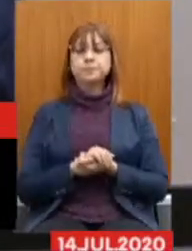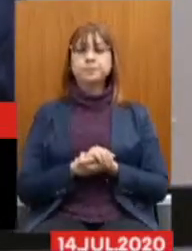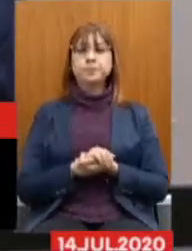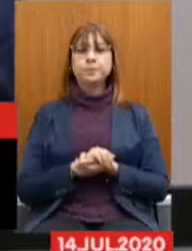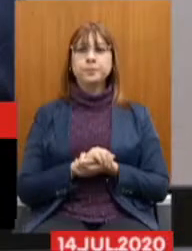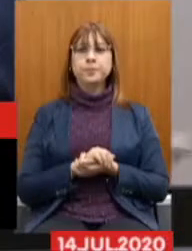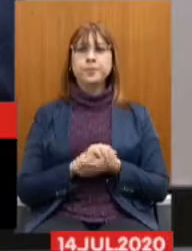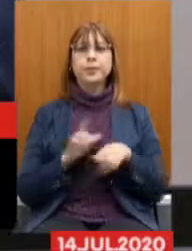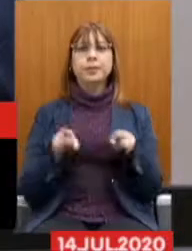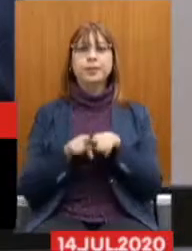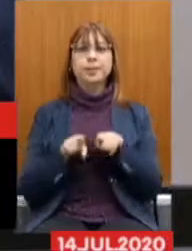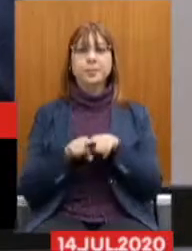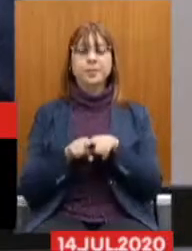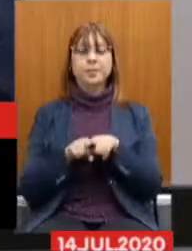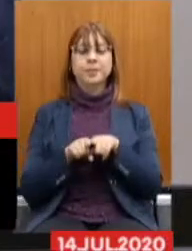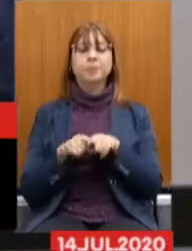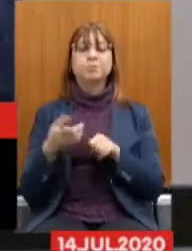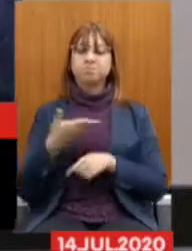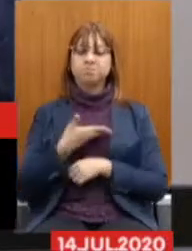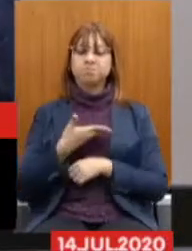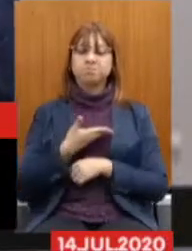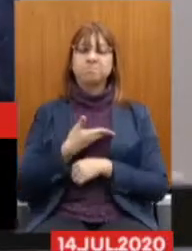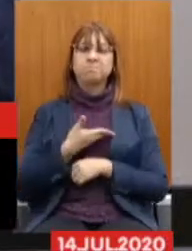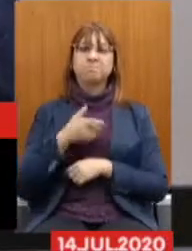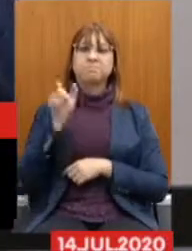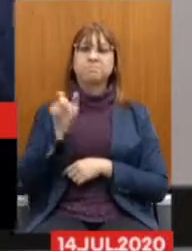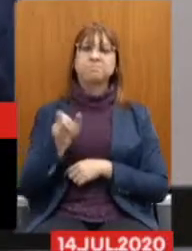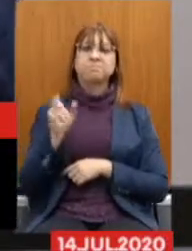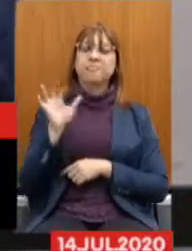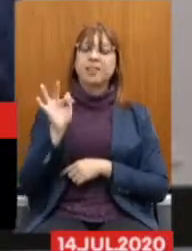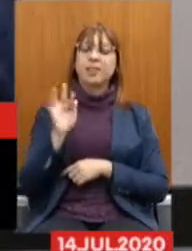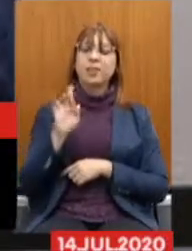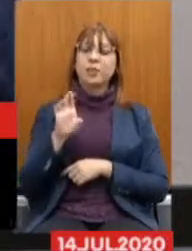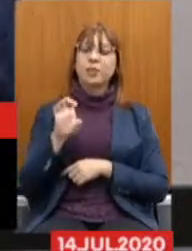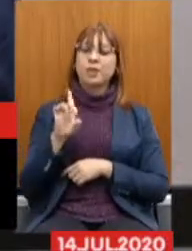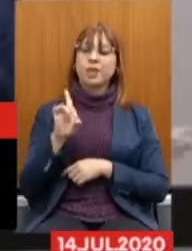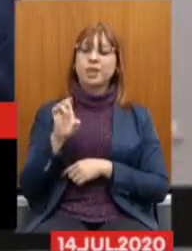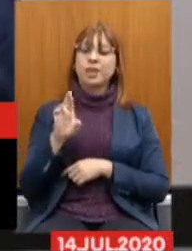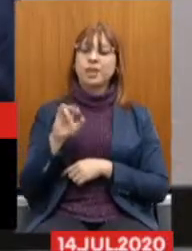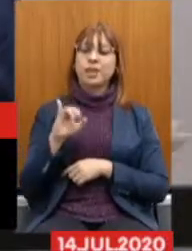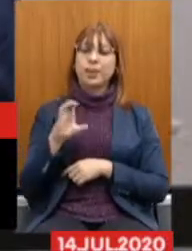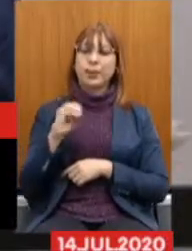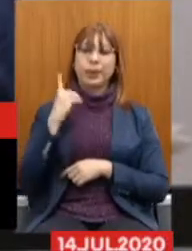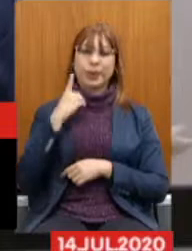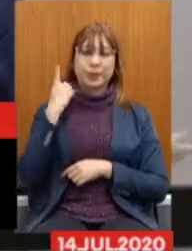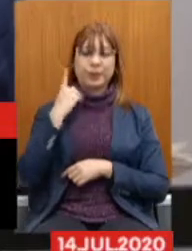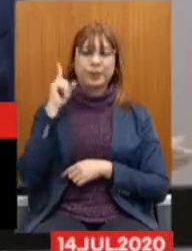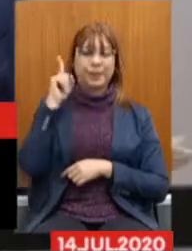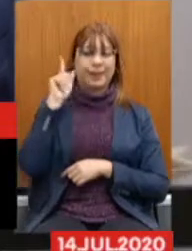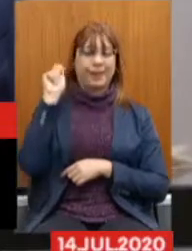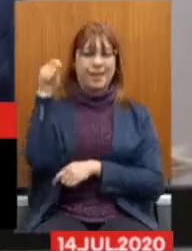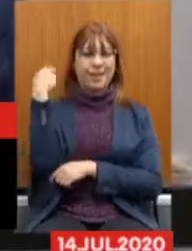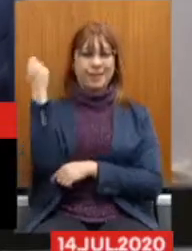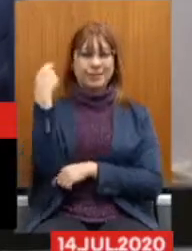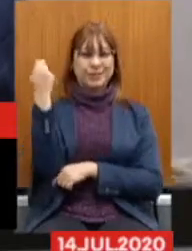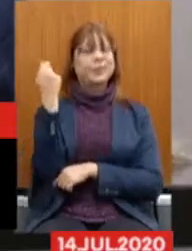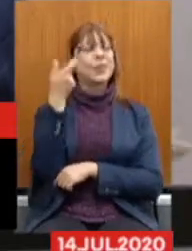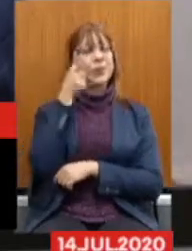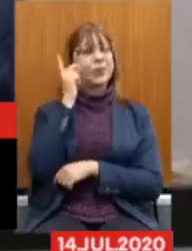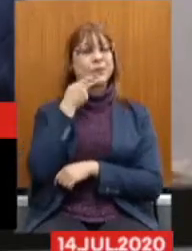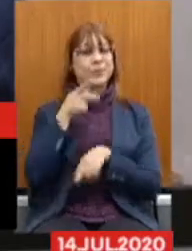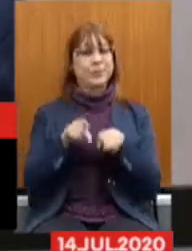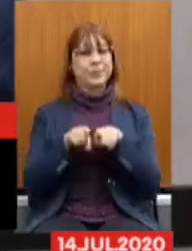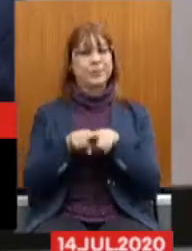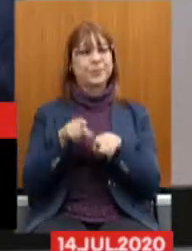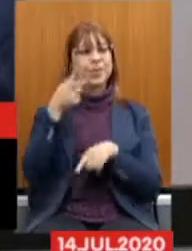Tivemos também o companheiro do Frederico, do Rio Grande do Sul, falando ontem. Também participaram